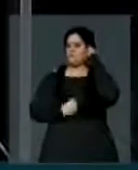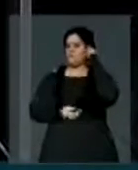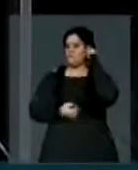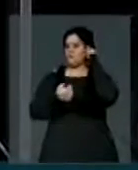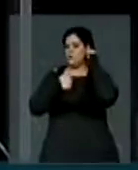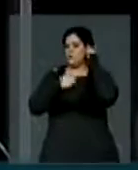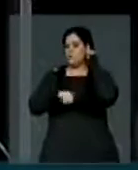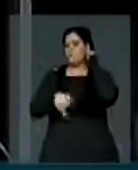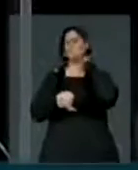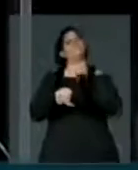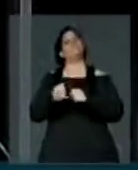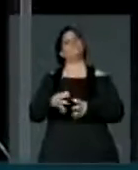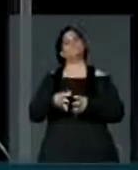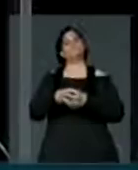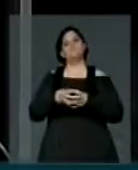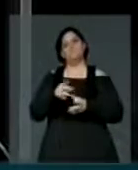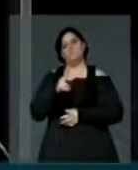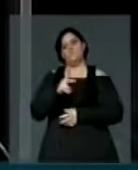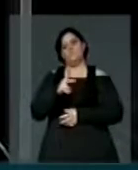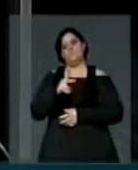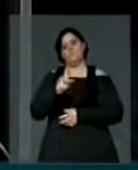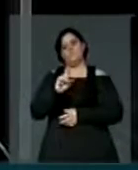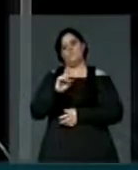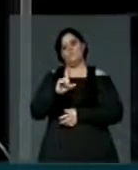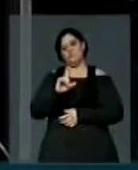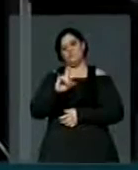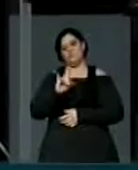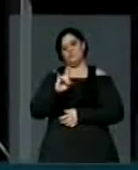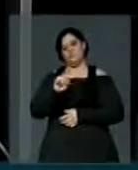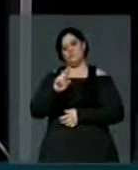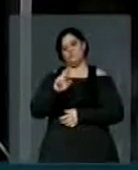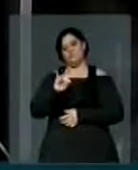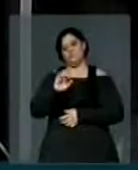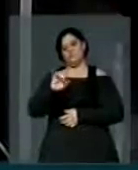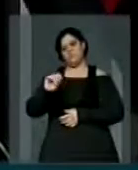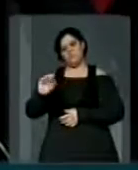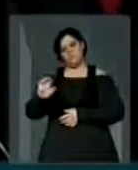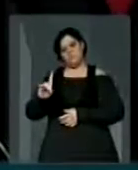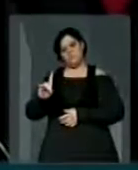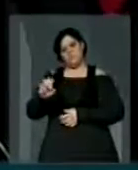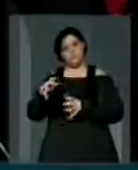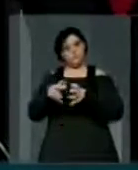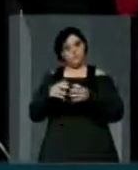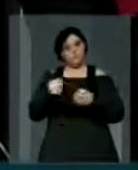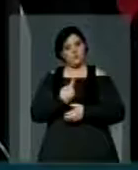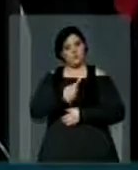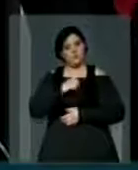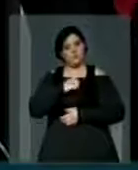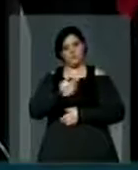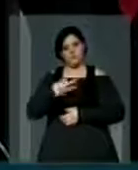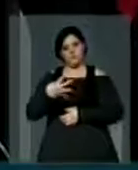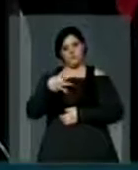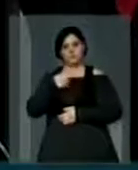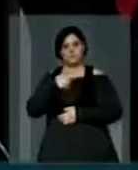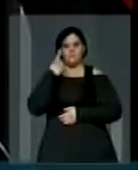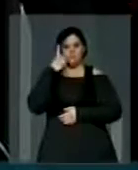em nome do nosso partido Solidariedade, é um partido que tem 24 deputados federais, o qual eu lidero aqui na Câmara, para